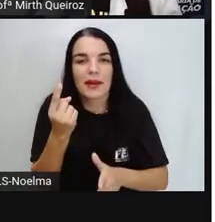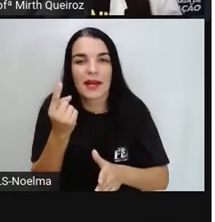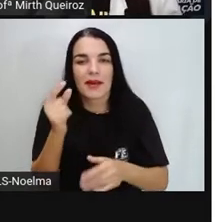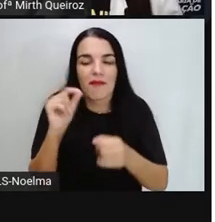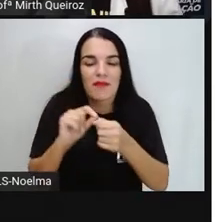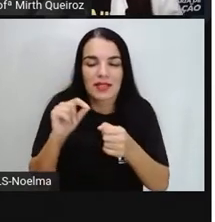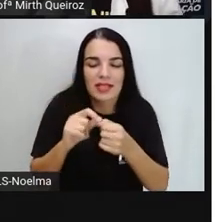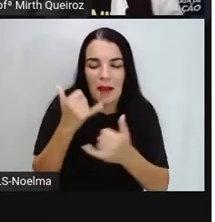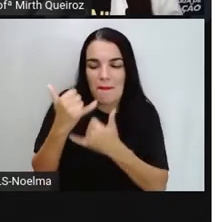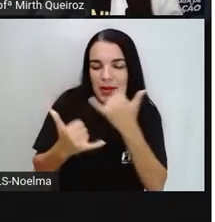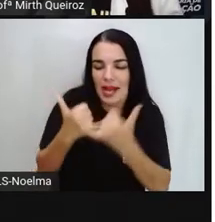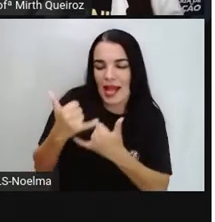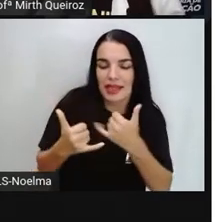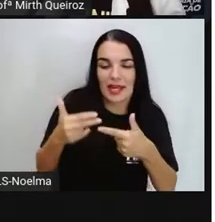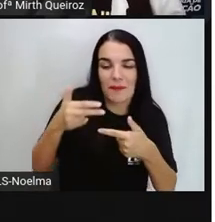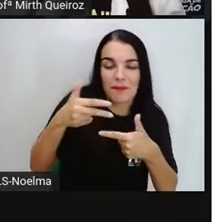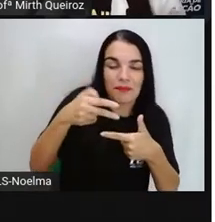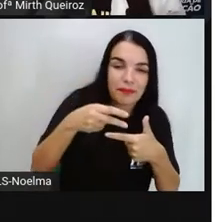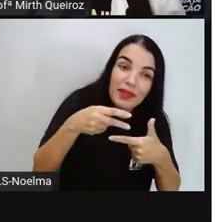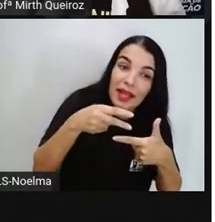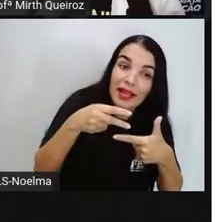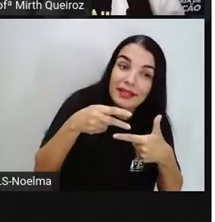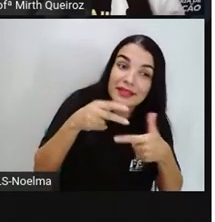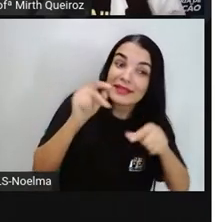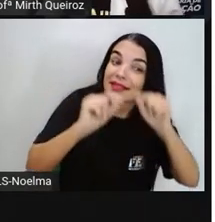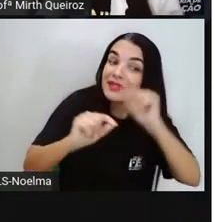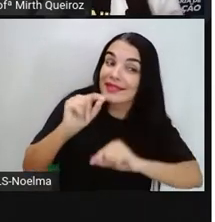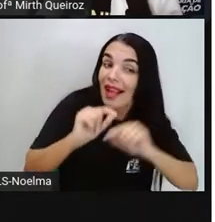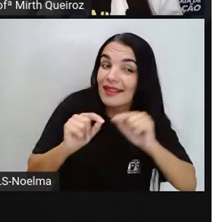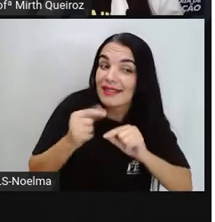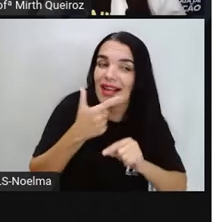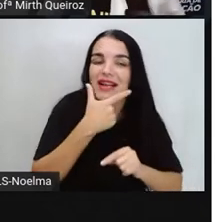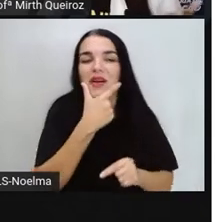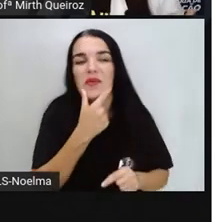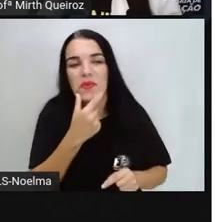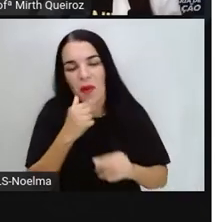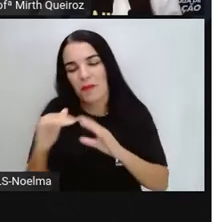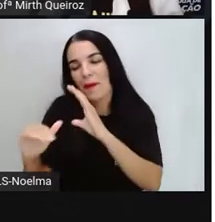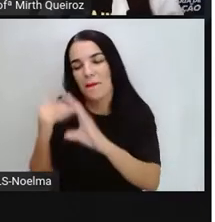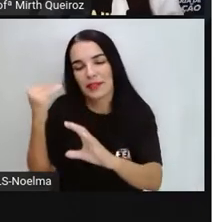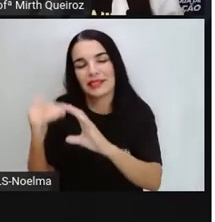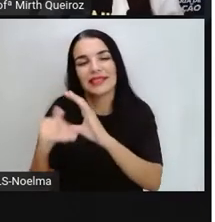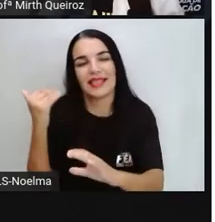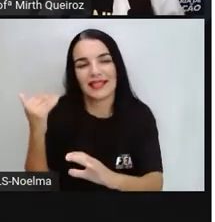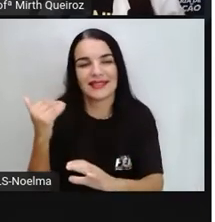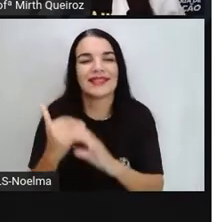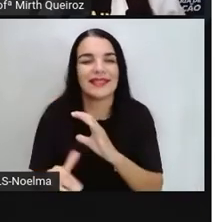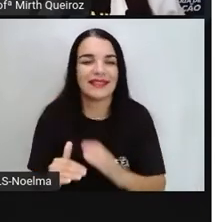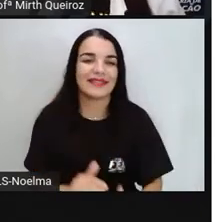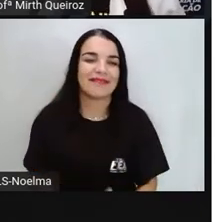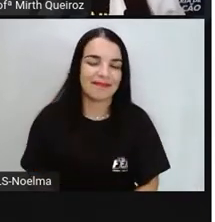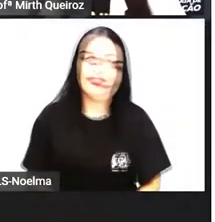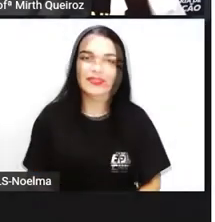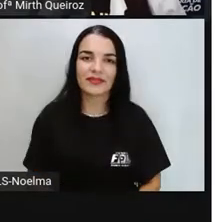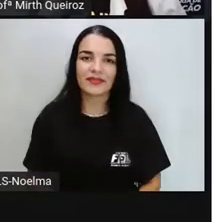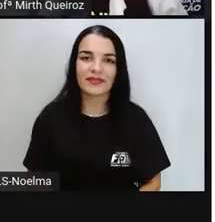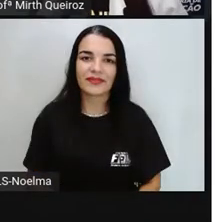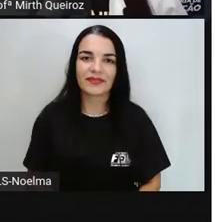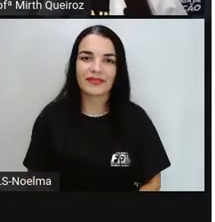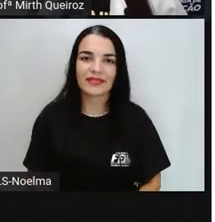tangrã, a fazer com que surgisse esse jogo, foi o próprio mensageiro.